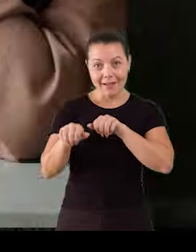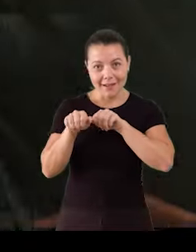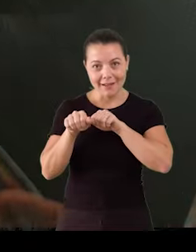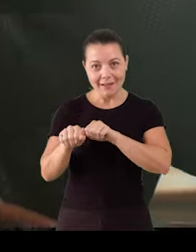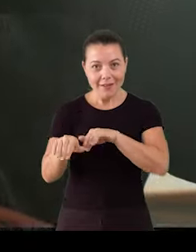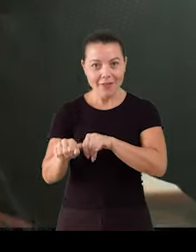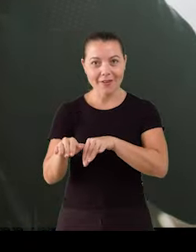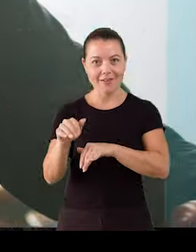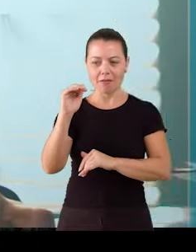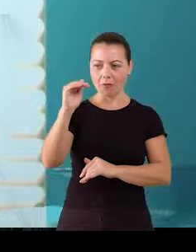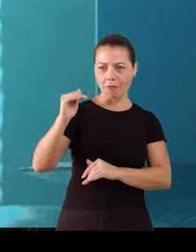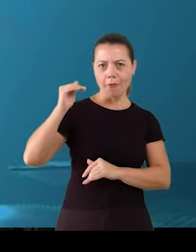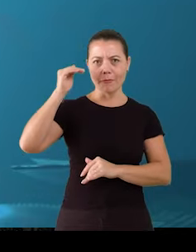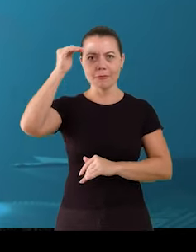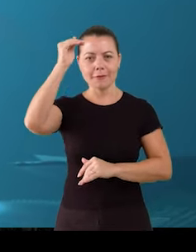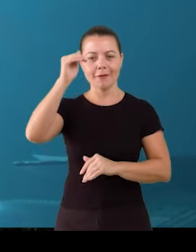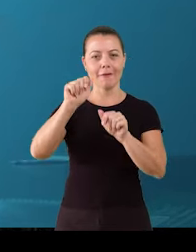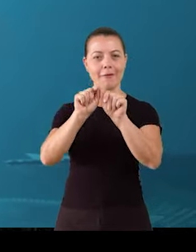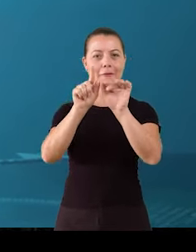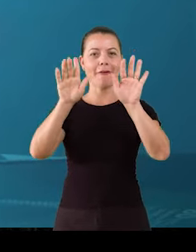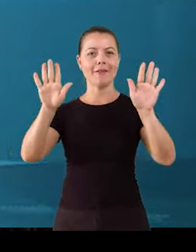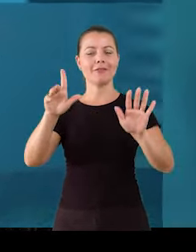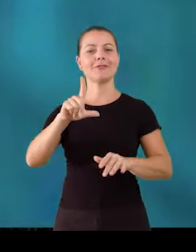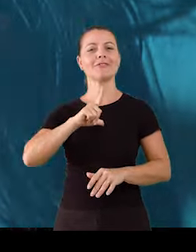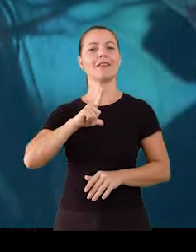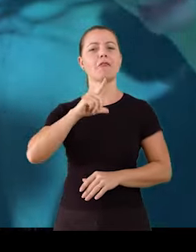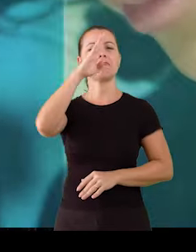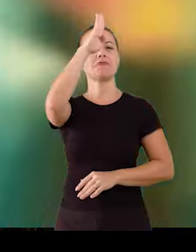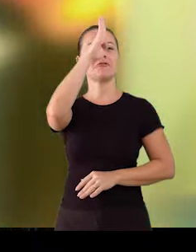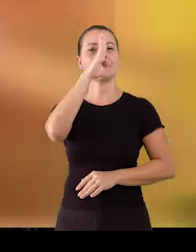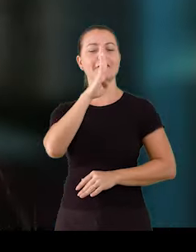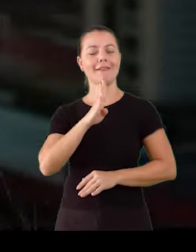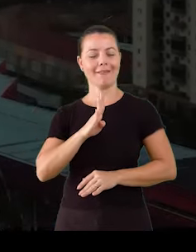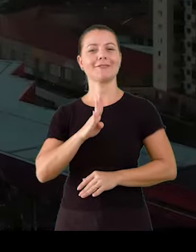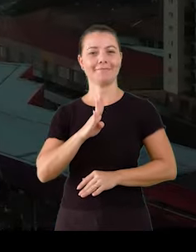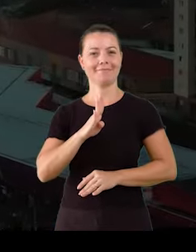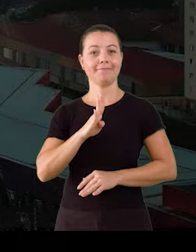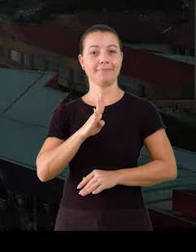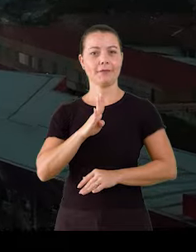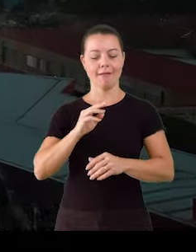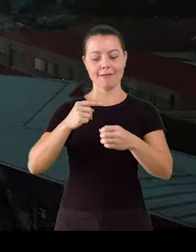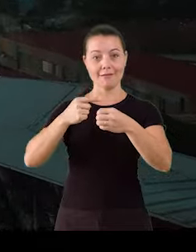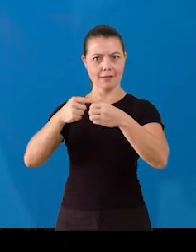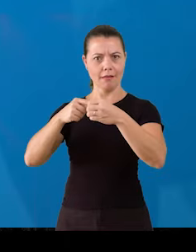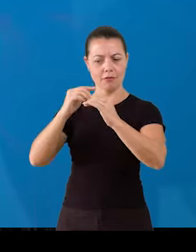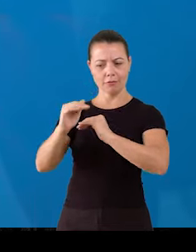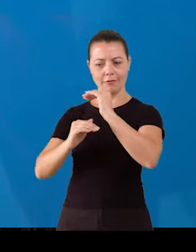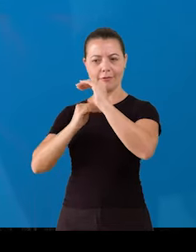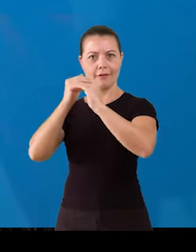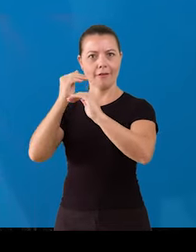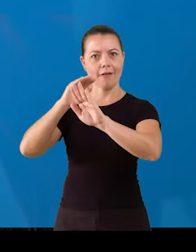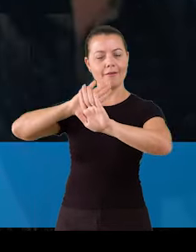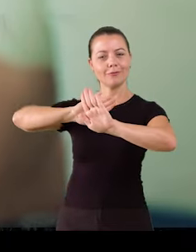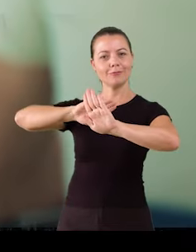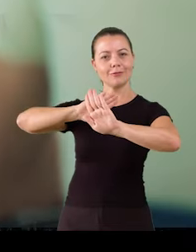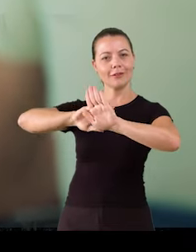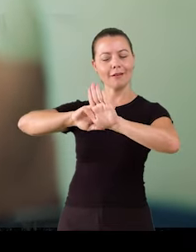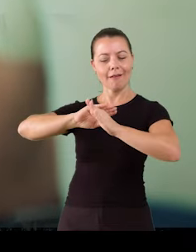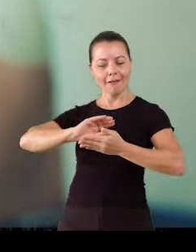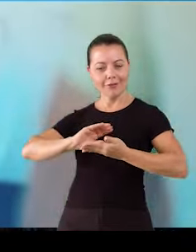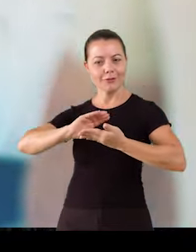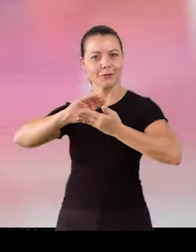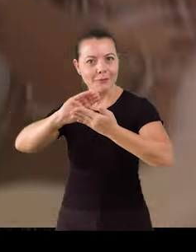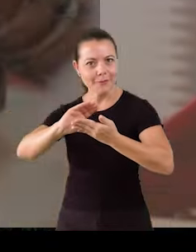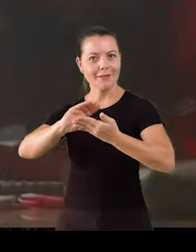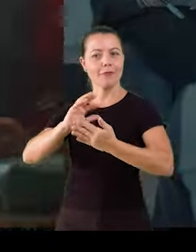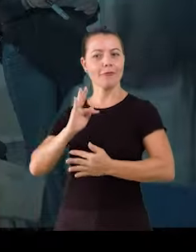Guarulhos agora tem faculdade de graça para a população que mais precisa. Por trás de uma cidade desenvolvida, tem investimento em você e no